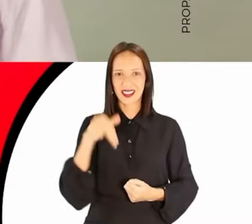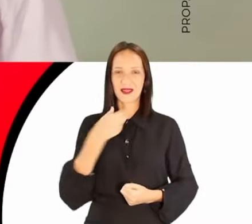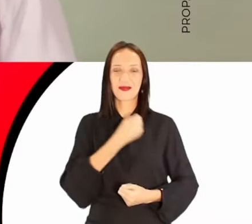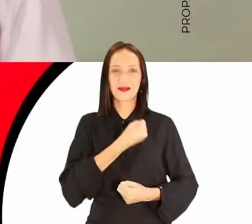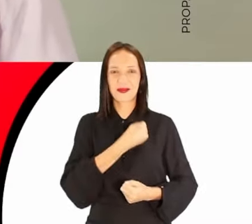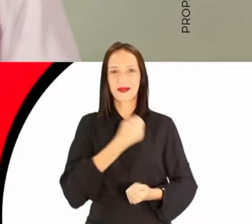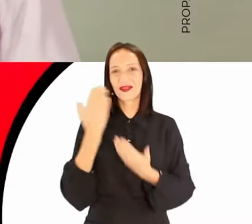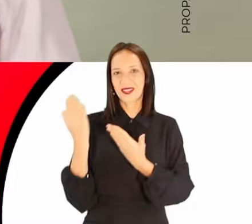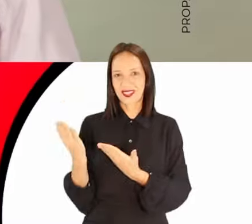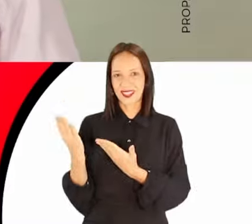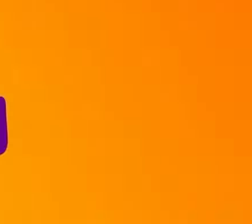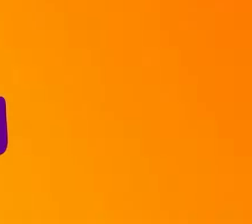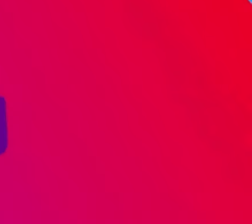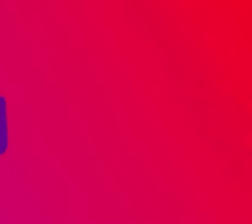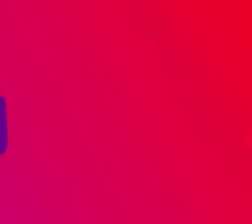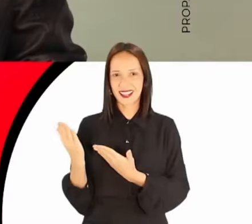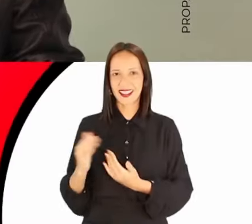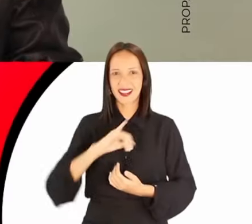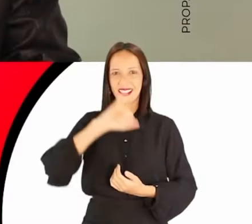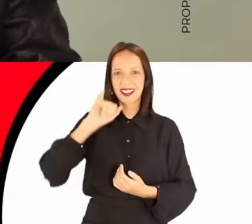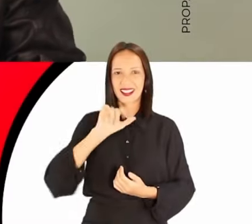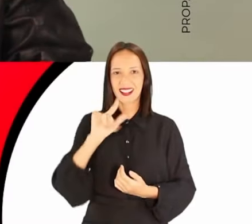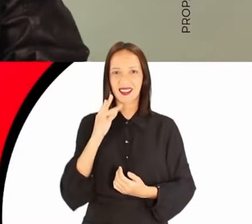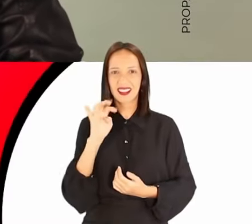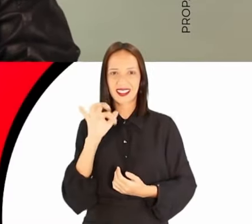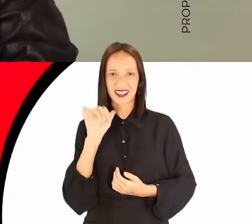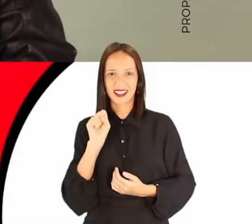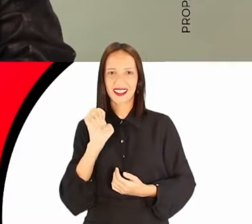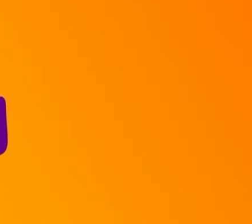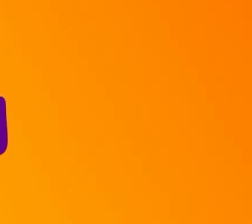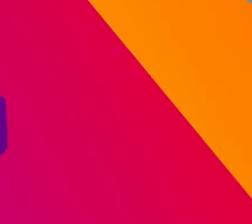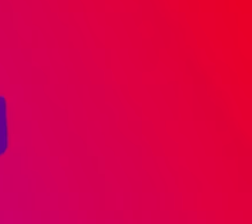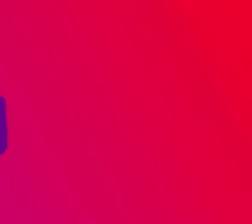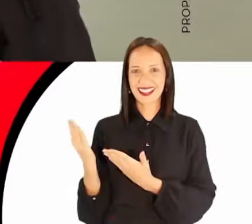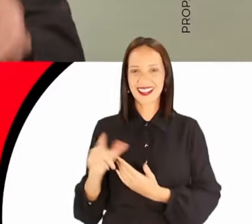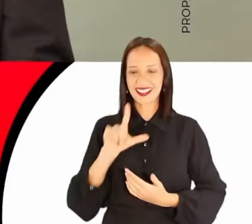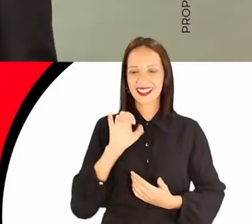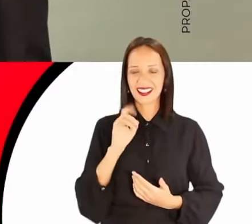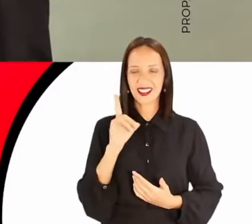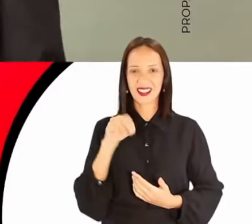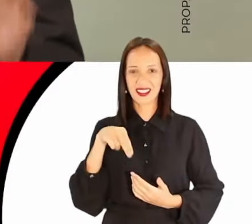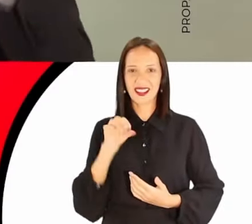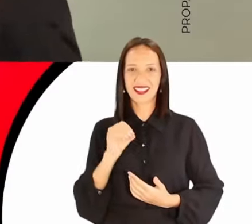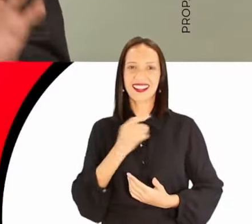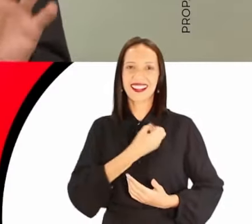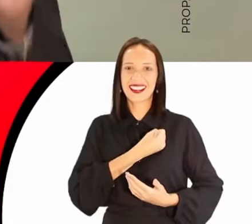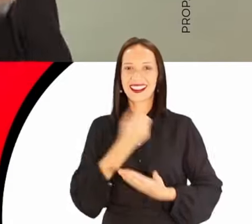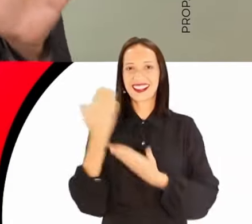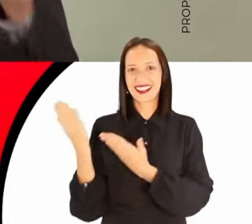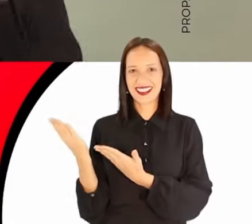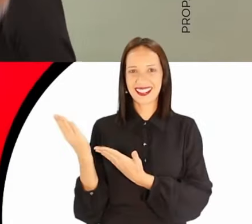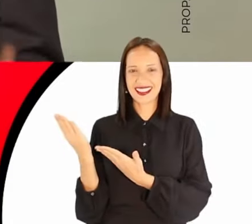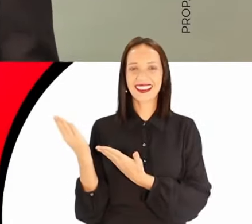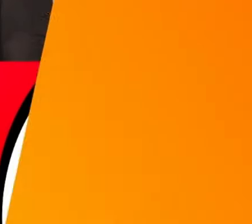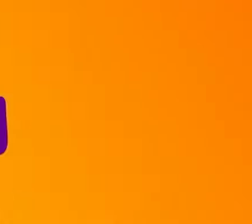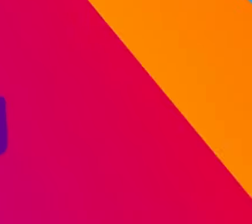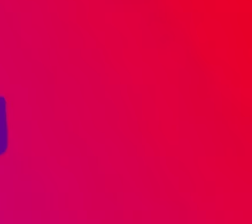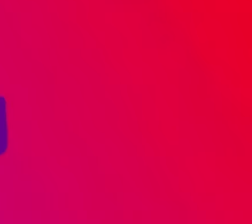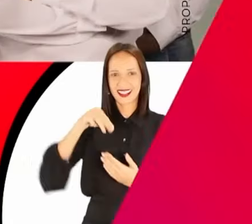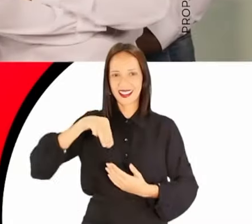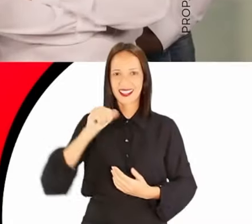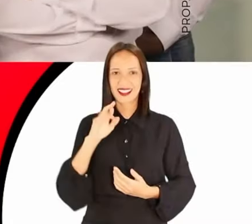Silva, 50-0-21. J.R. Freita, 50-0-0-7. Leonardo Grandini, 50-0-50.